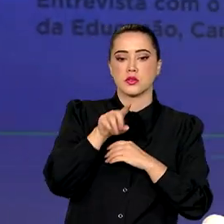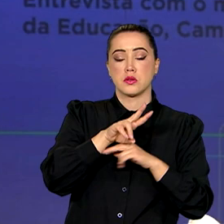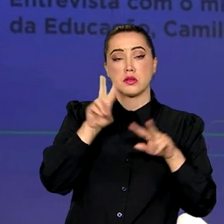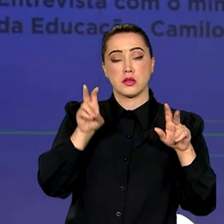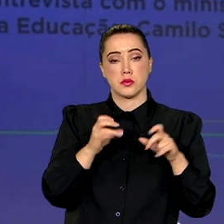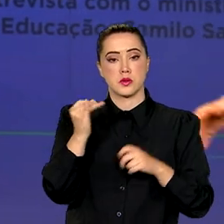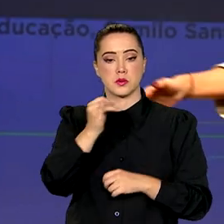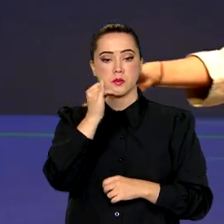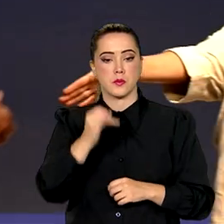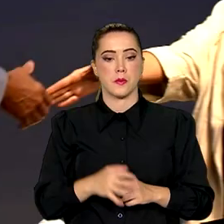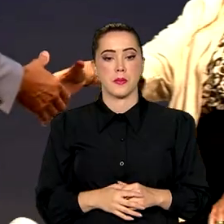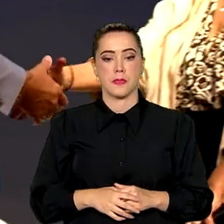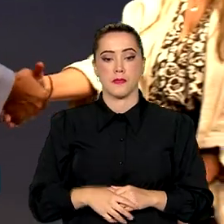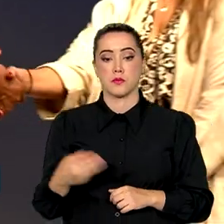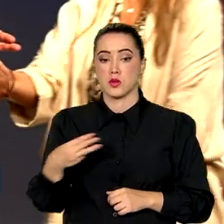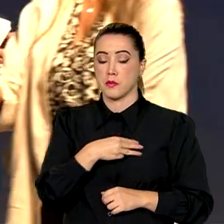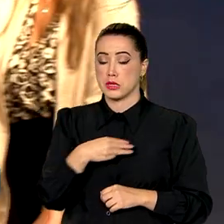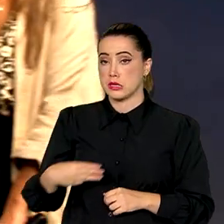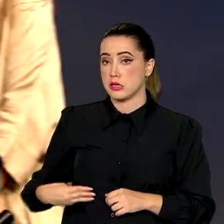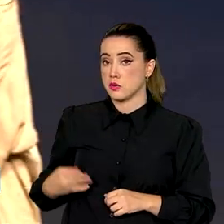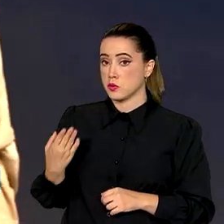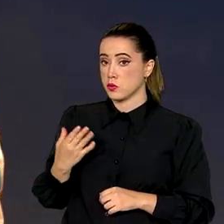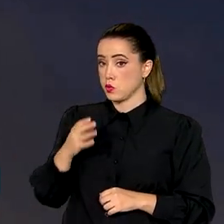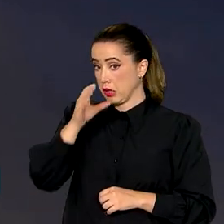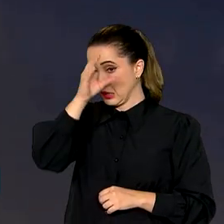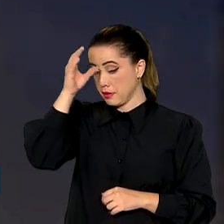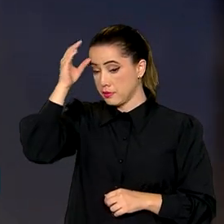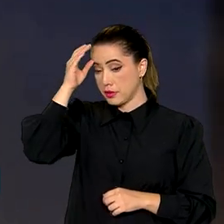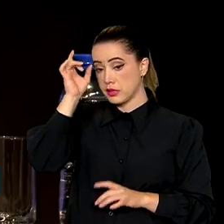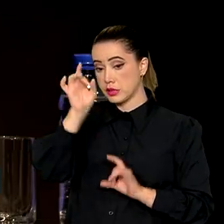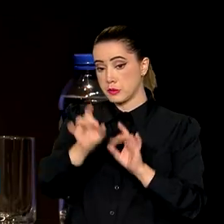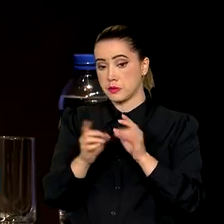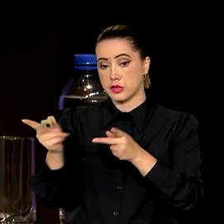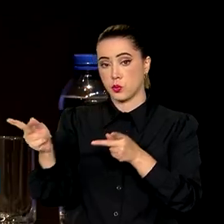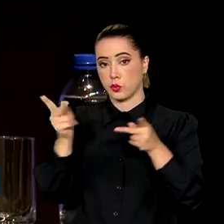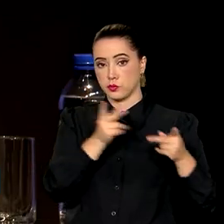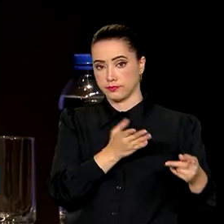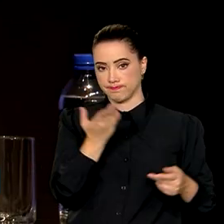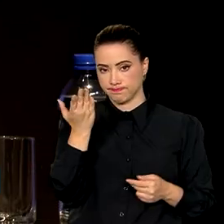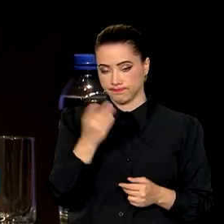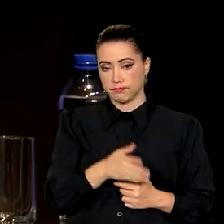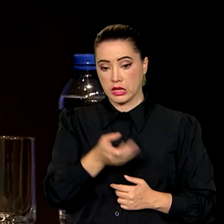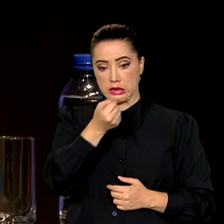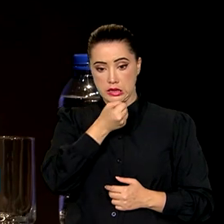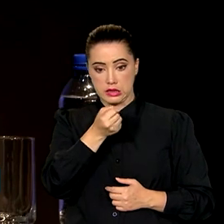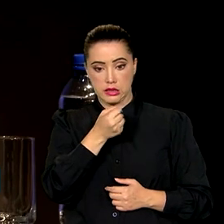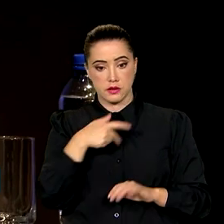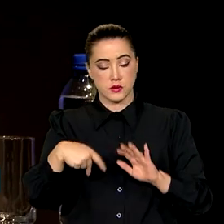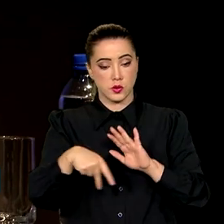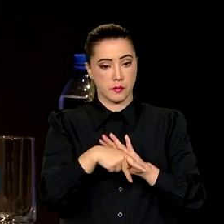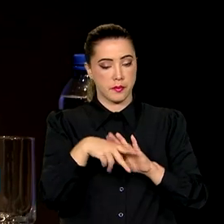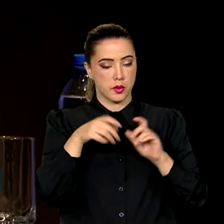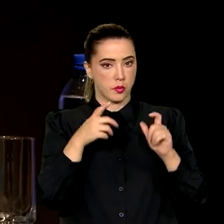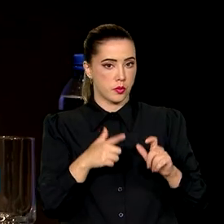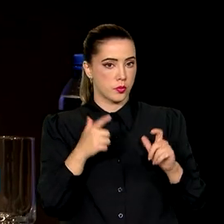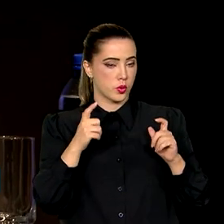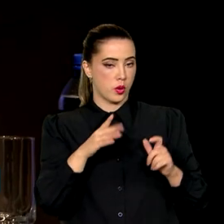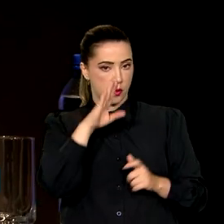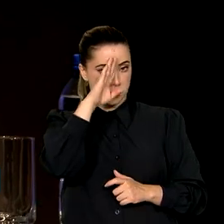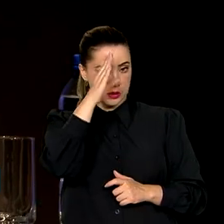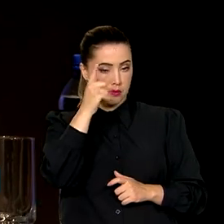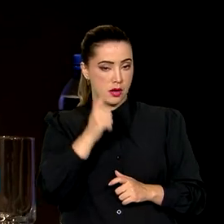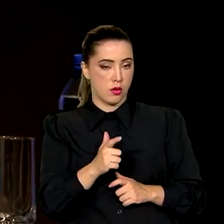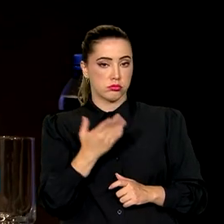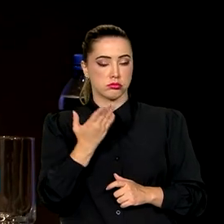O ministro Camilo Santana foi o convidado especial desta terça-feira. Na entrevista concedida no plenário central do evento,